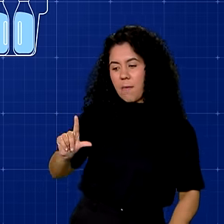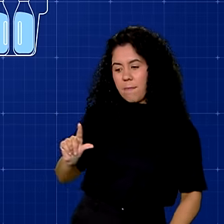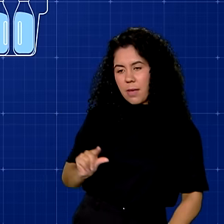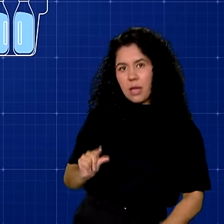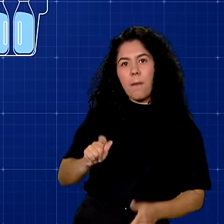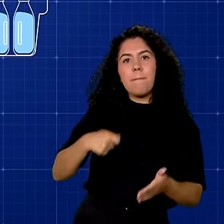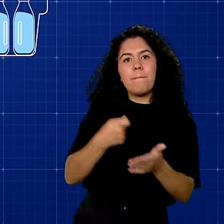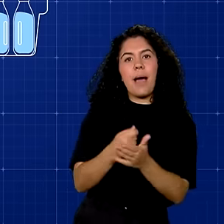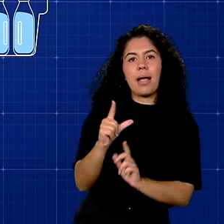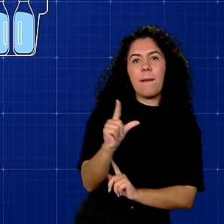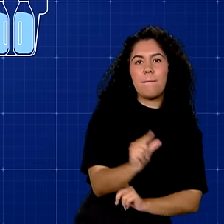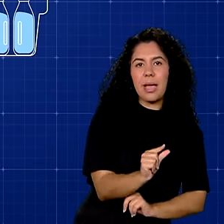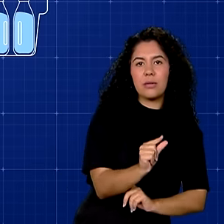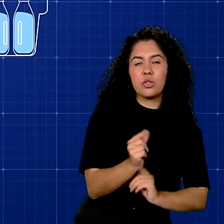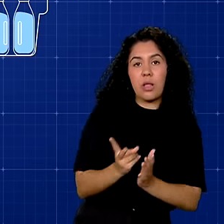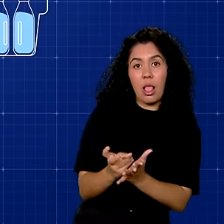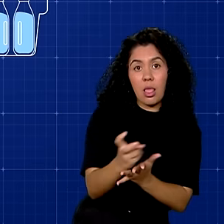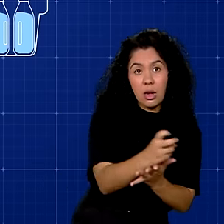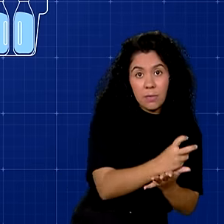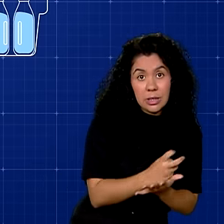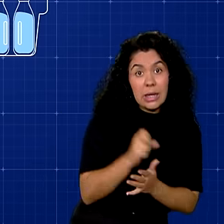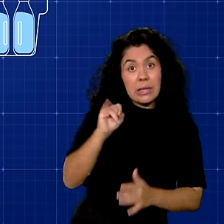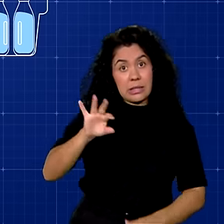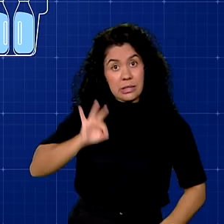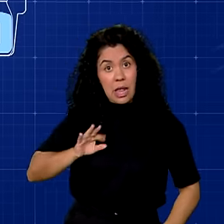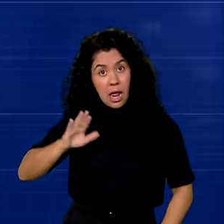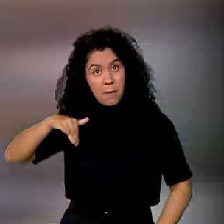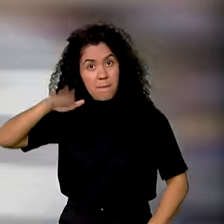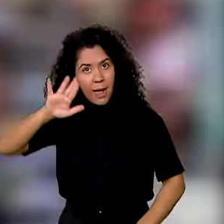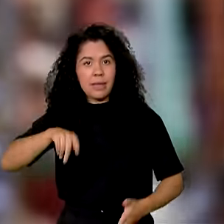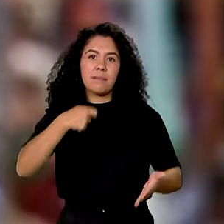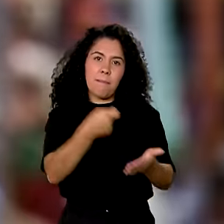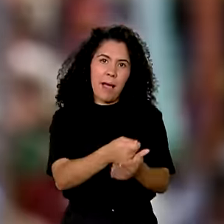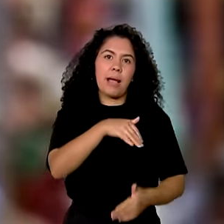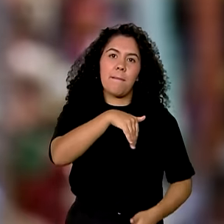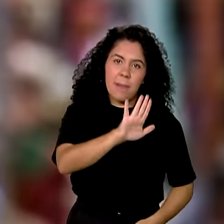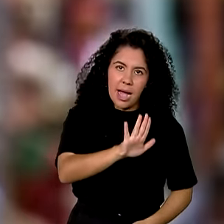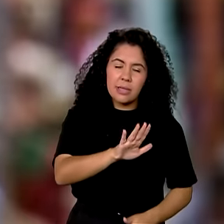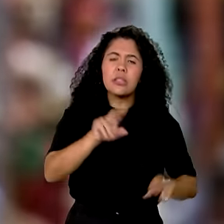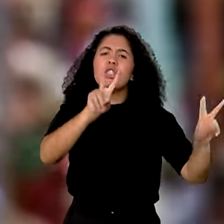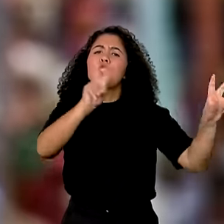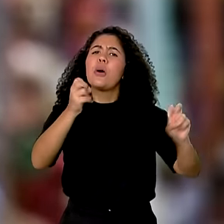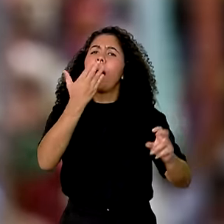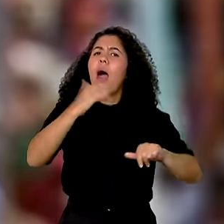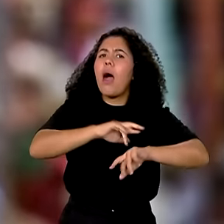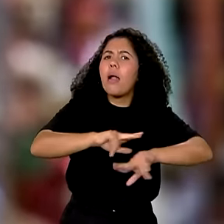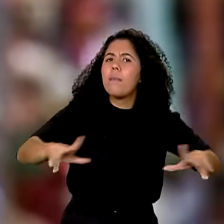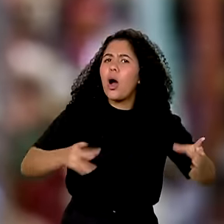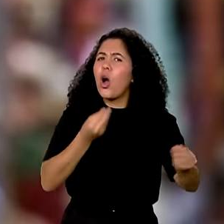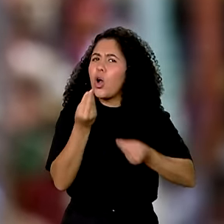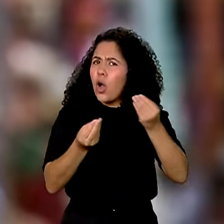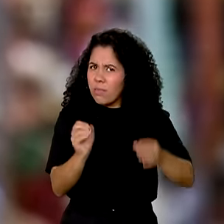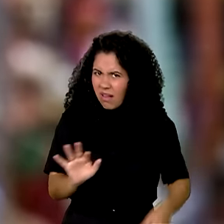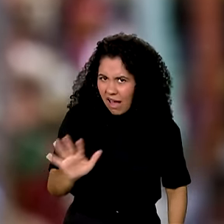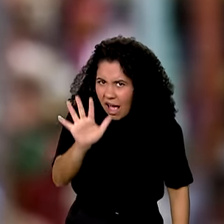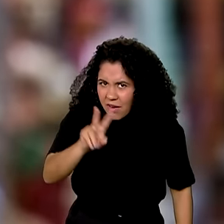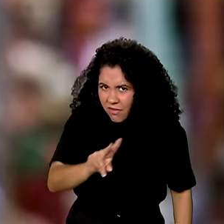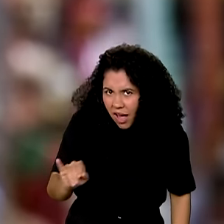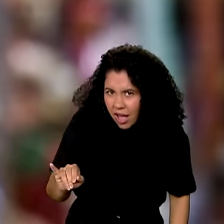menos tributos e quem ganha mais vai contribuir mais. E os alimentos vão ficar mais caros?